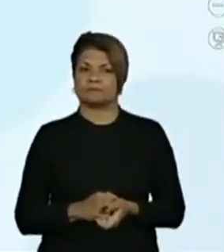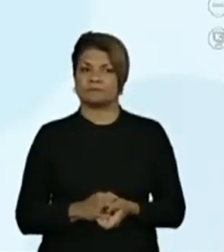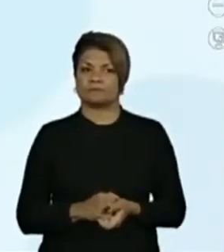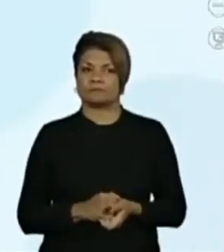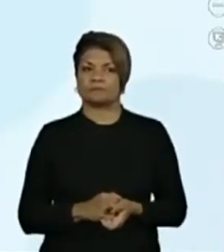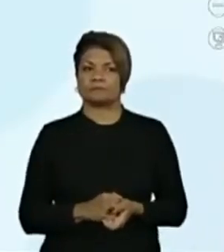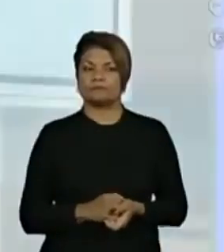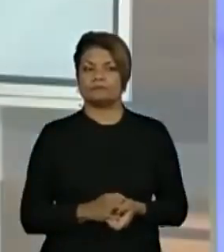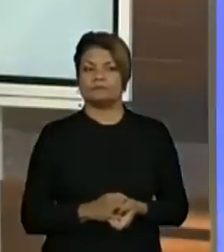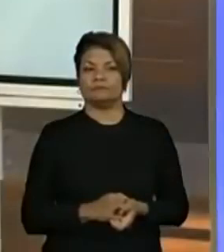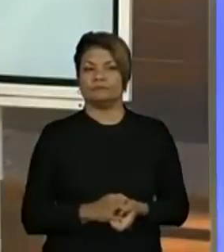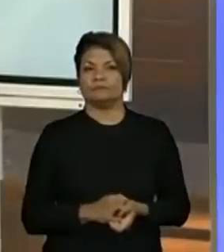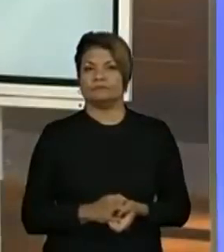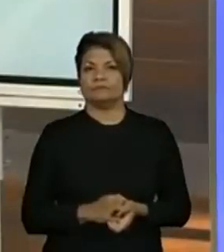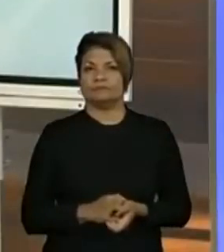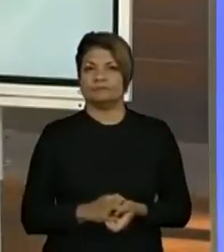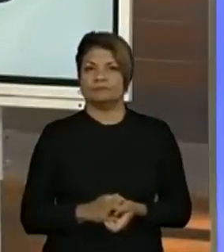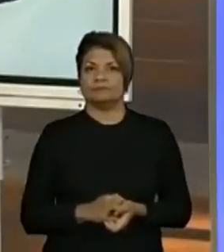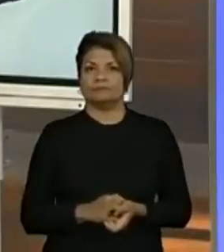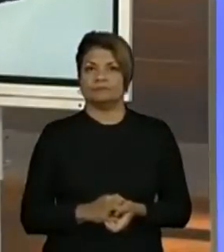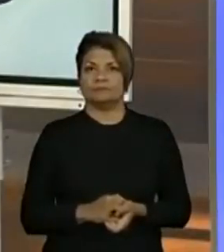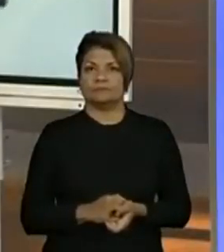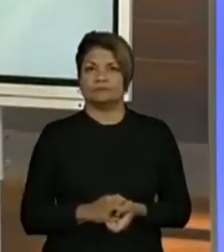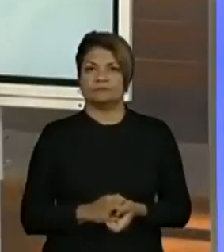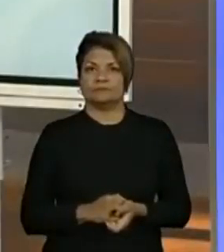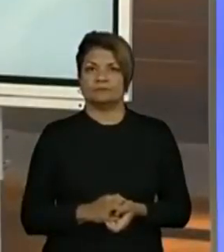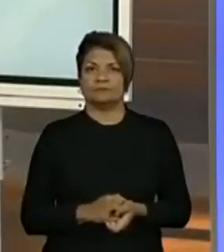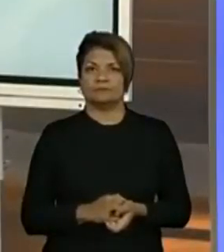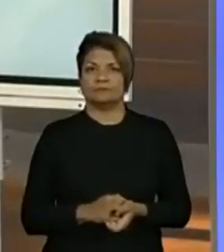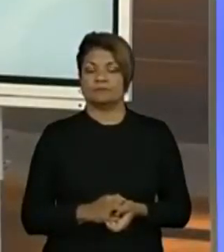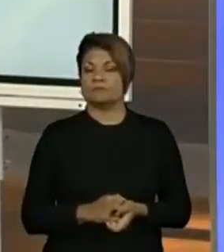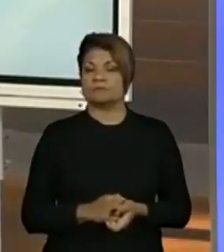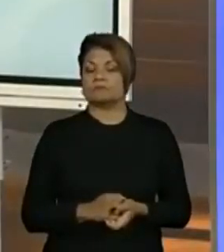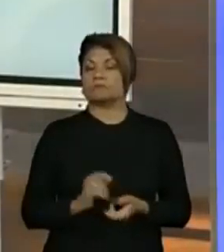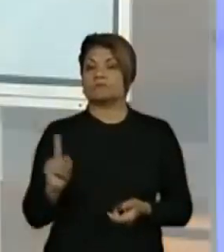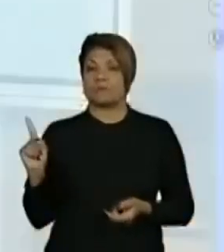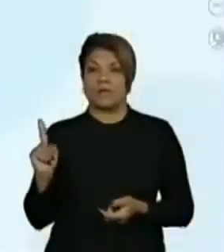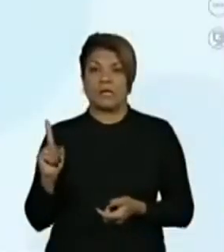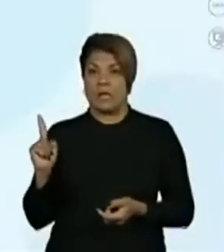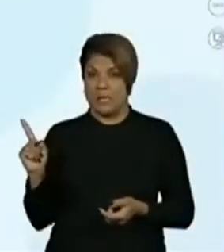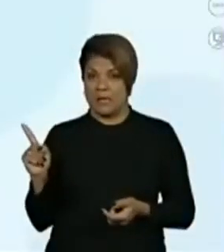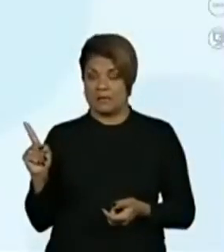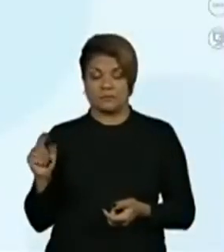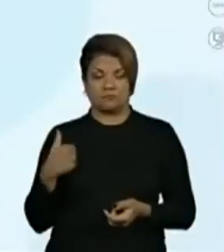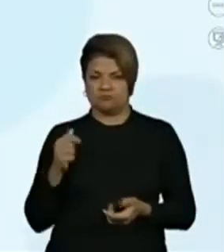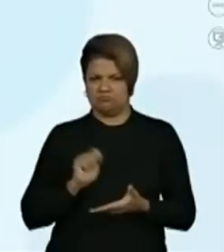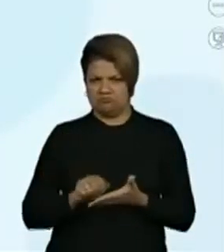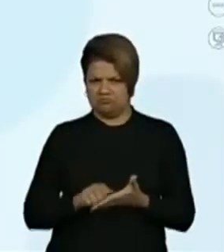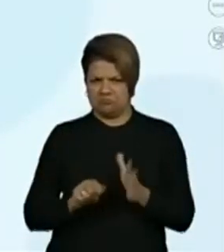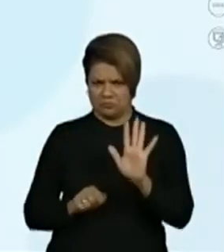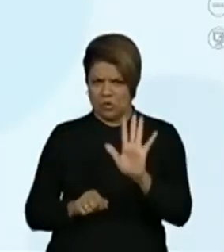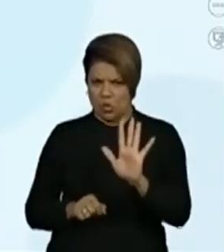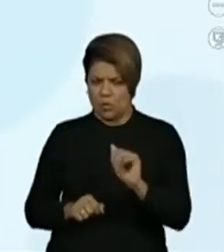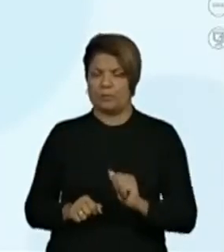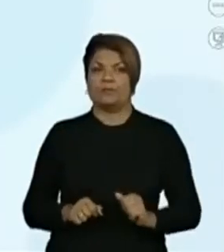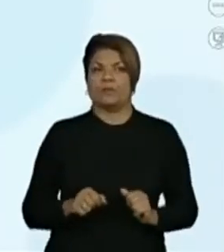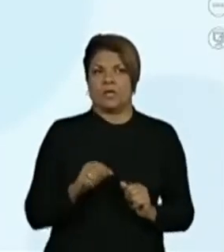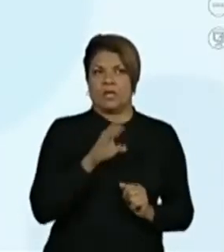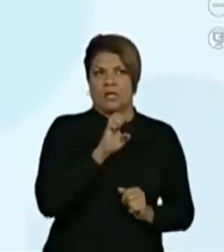Olha lá. Esse eu não vou fazer o registro. Eduardo escreveu o número.